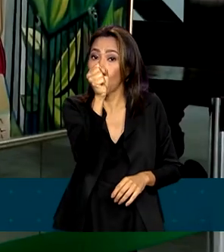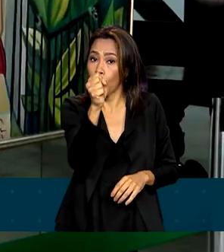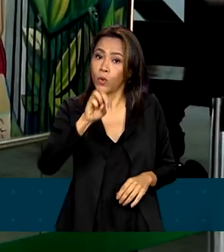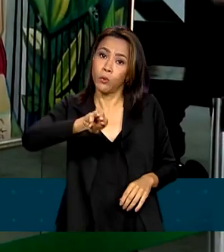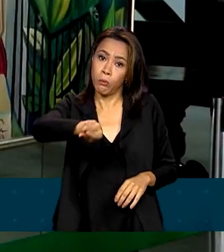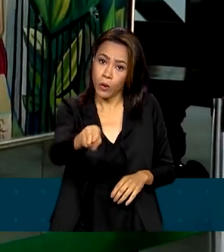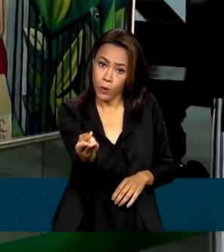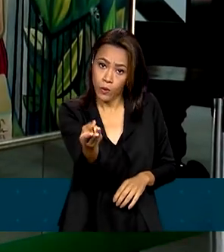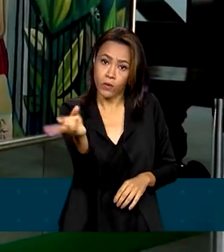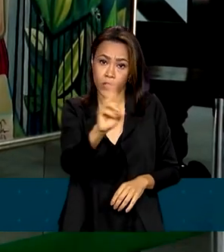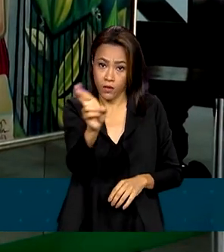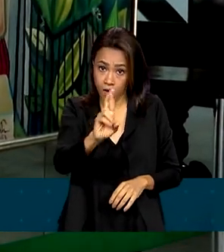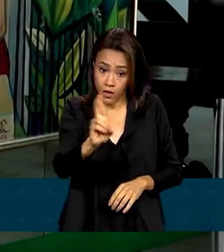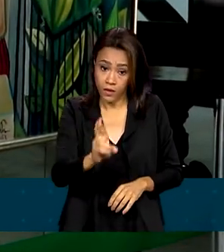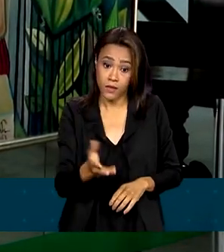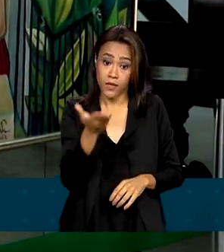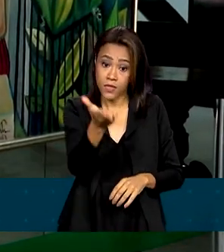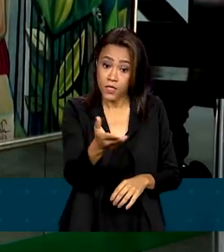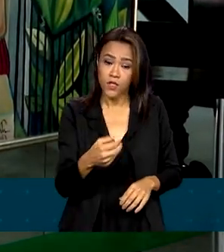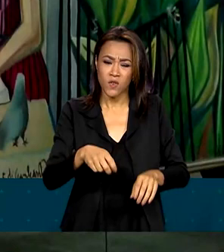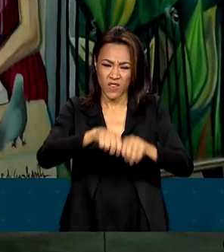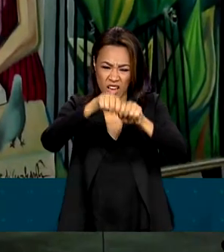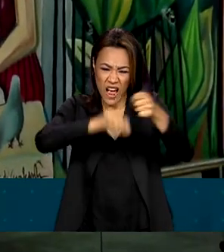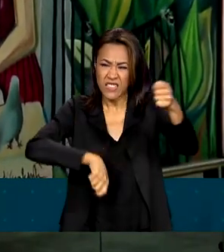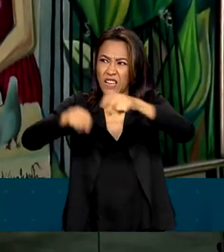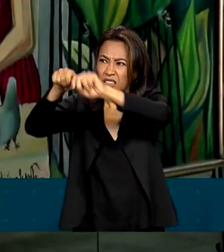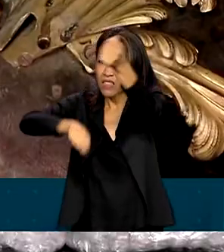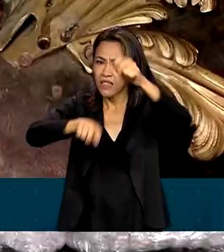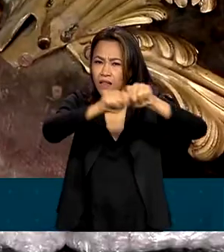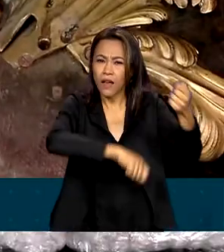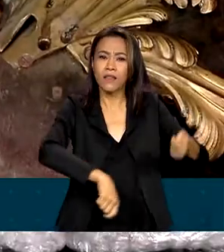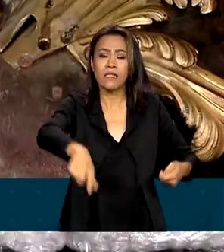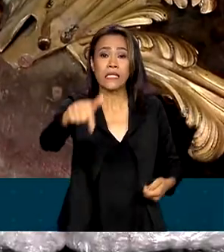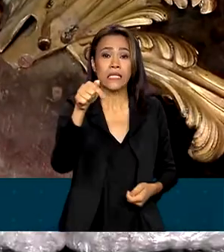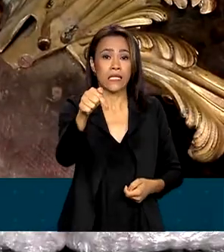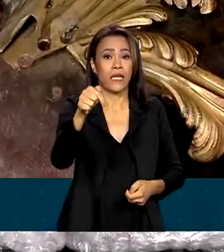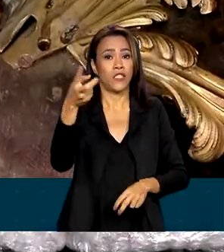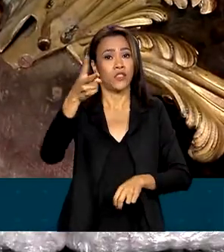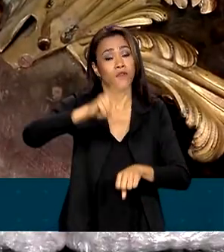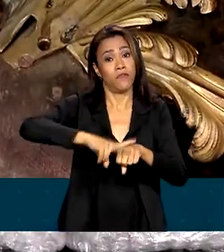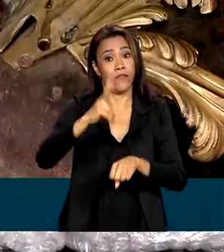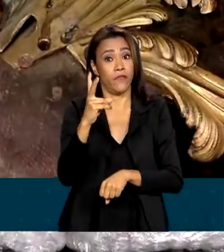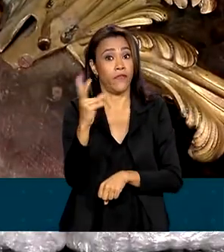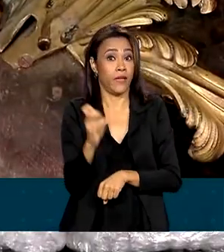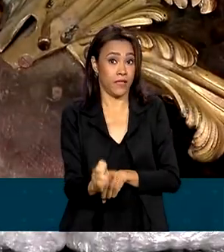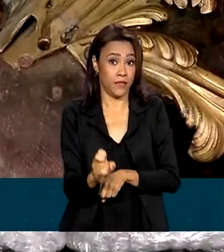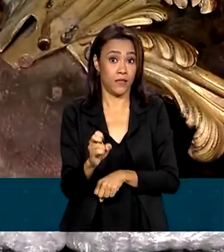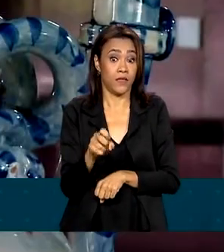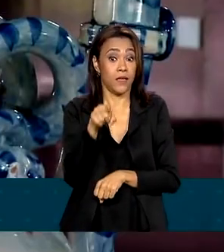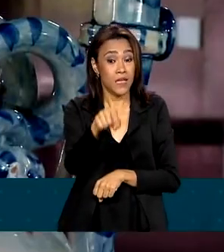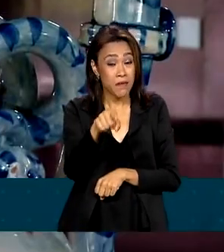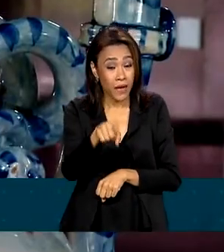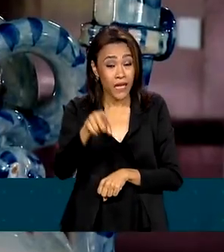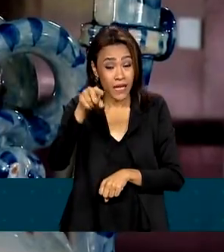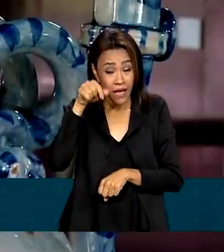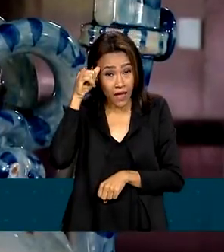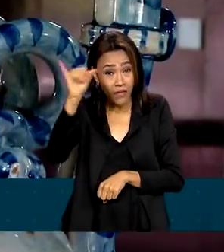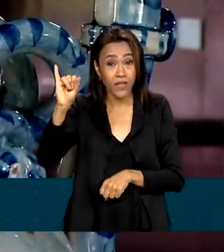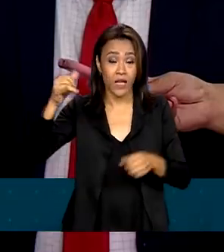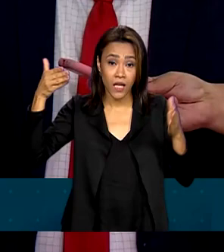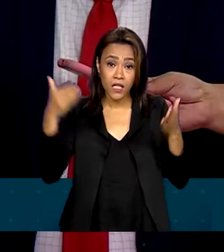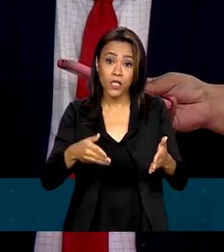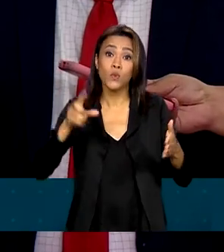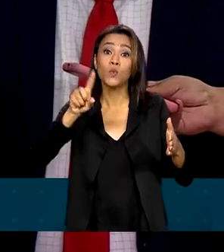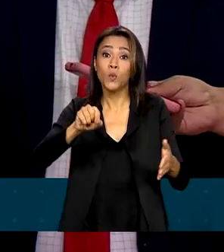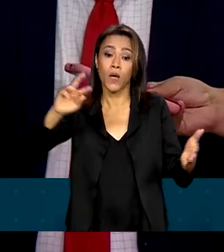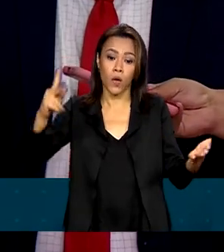milhões de reais. A obra foi rasgada sete vezes. E para que atos sombrios como esse nunca voltem a acontecer,